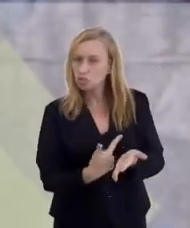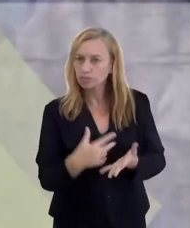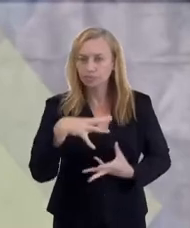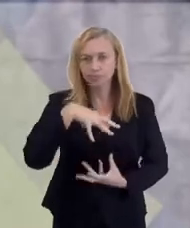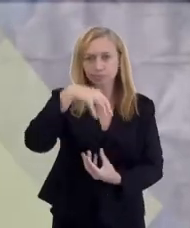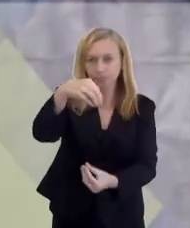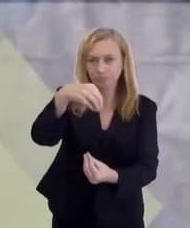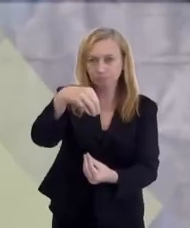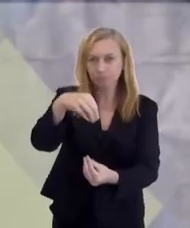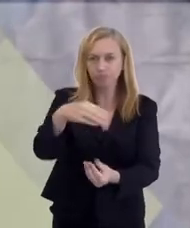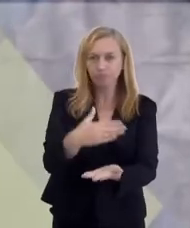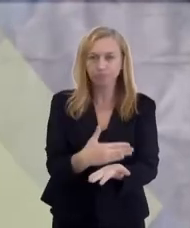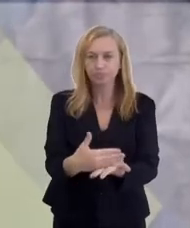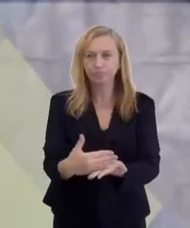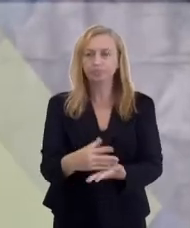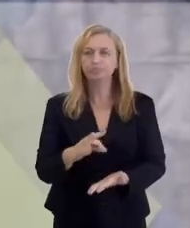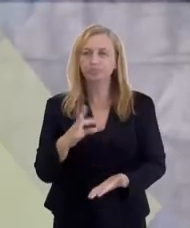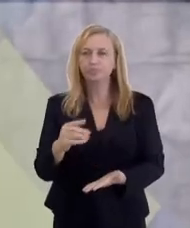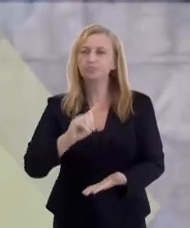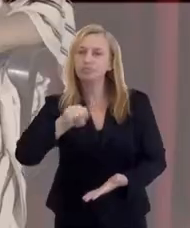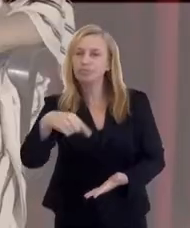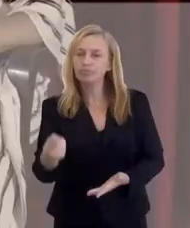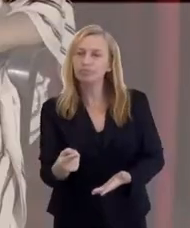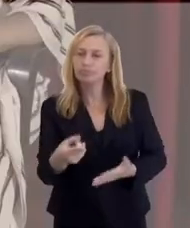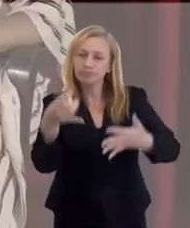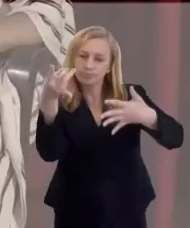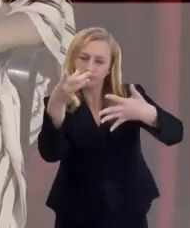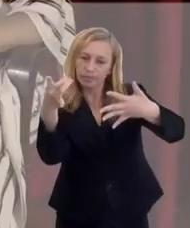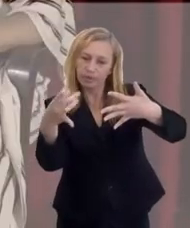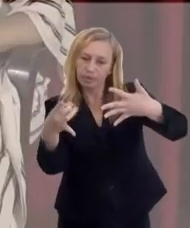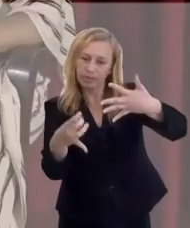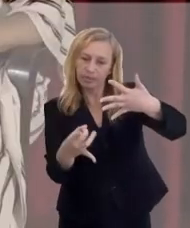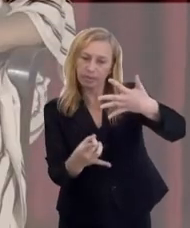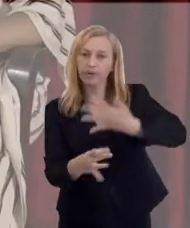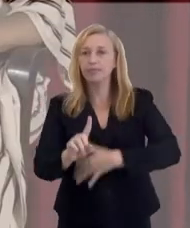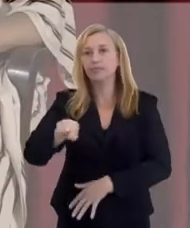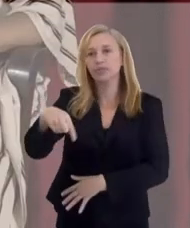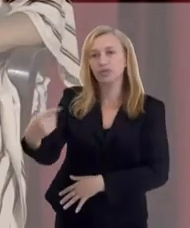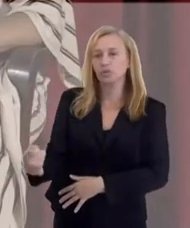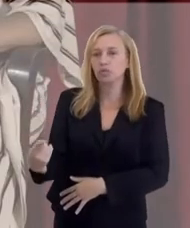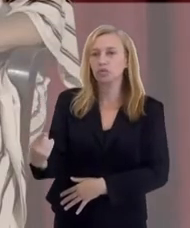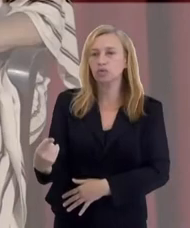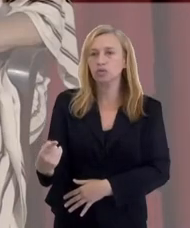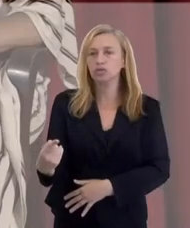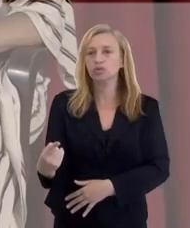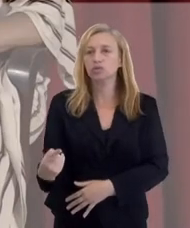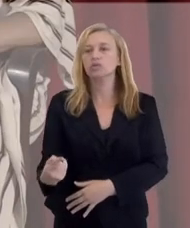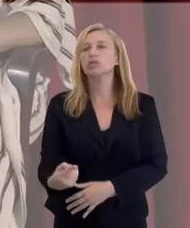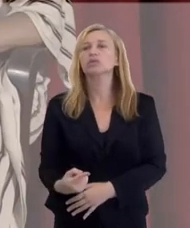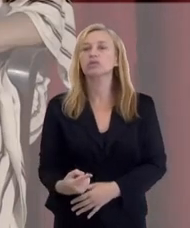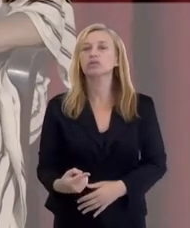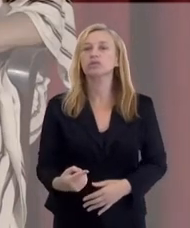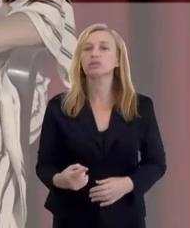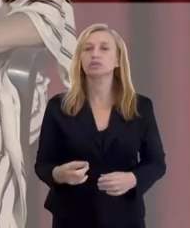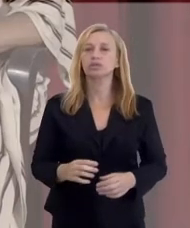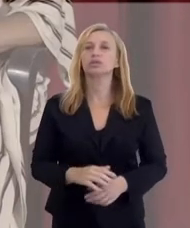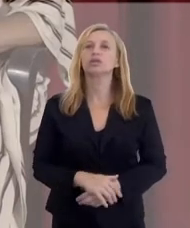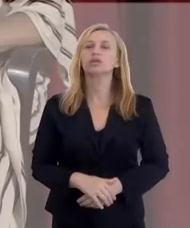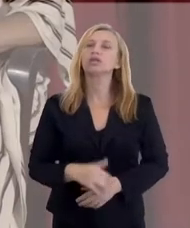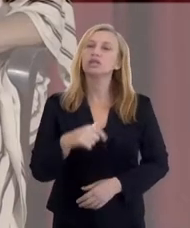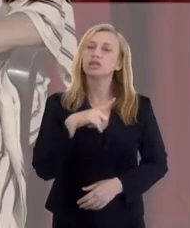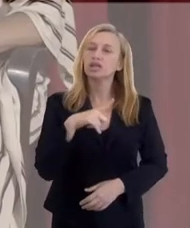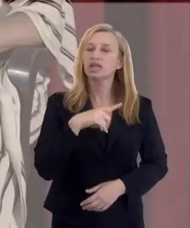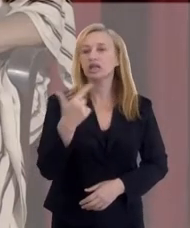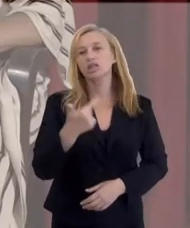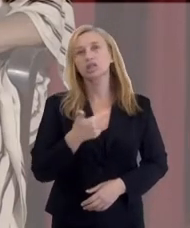Livro dos Espíritos, a espinha dorsal do Espiritismo. Depois ele vai especificando nos outros partes desse livro. Então